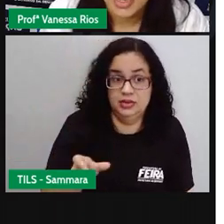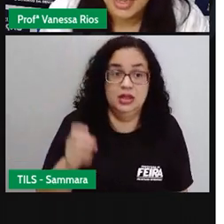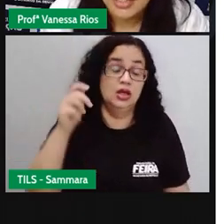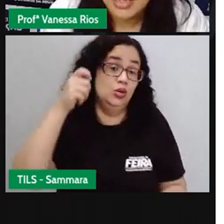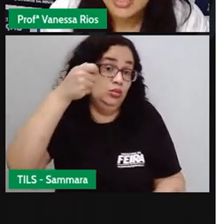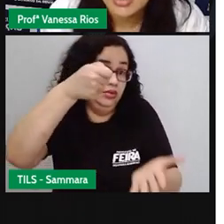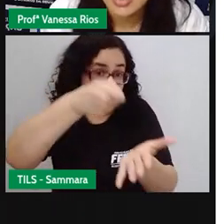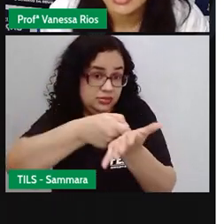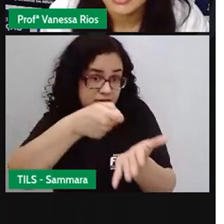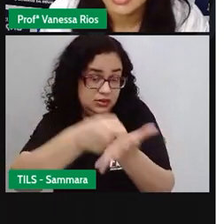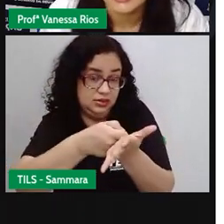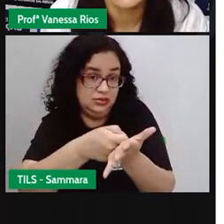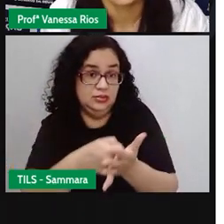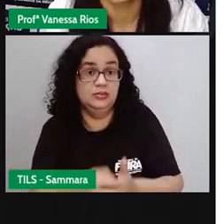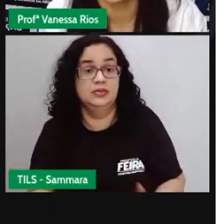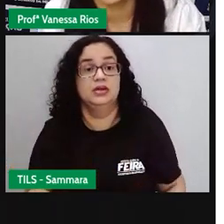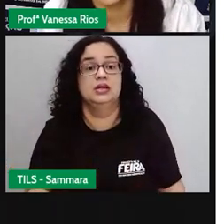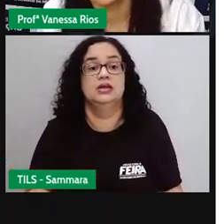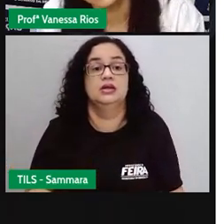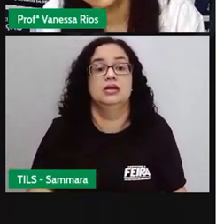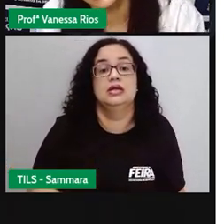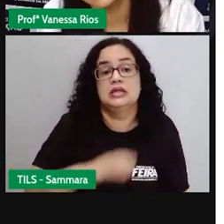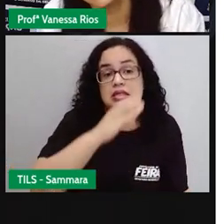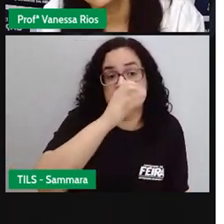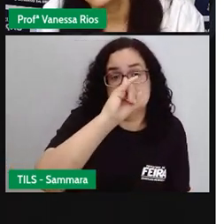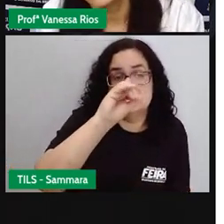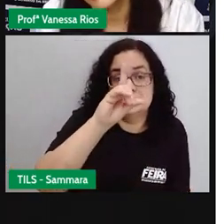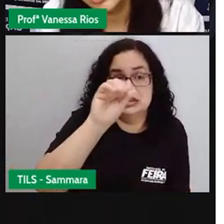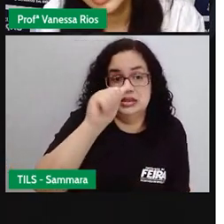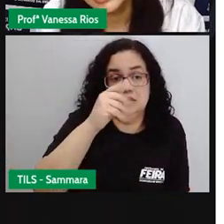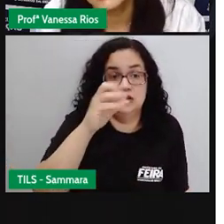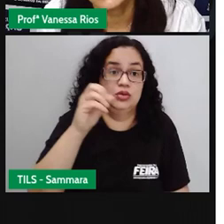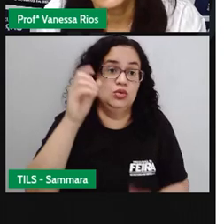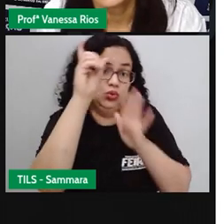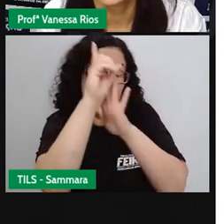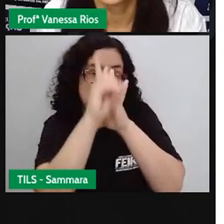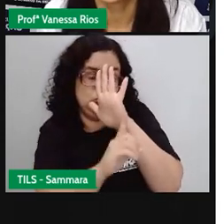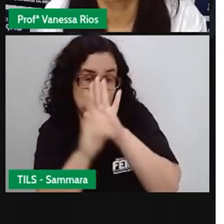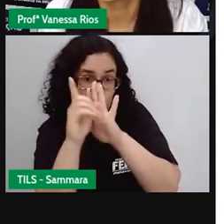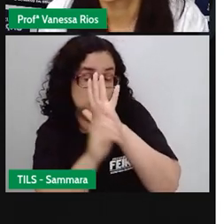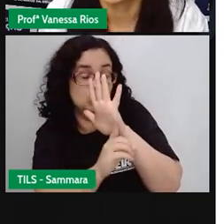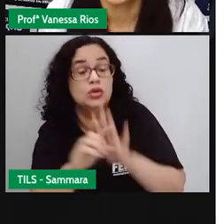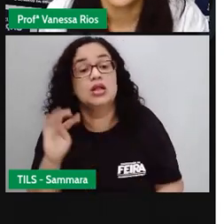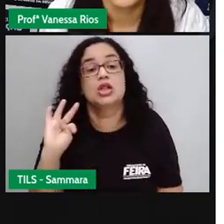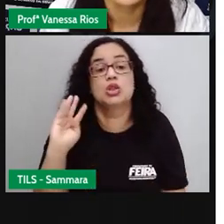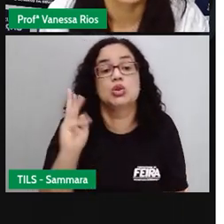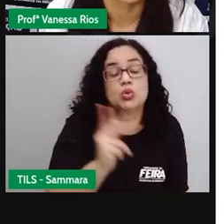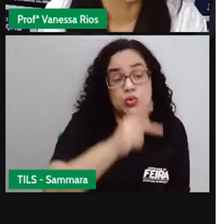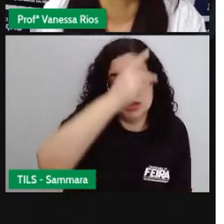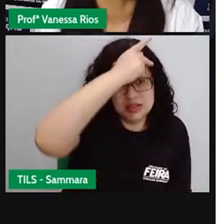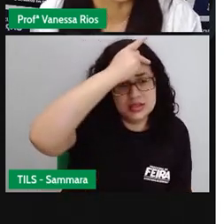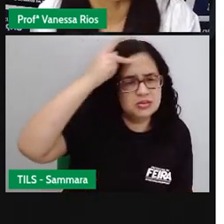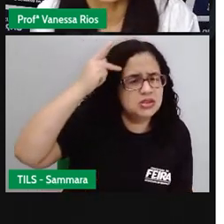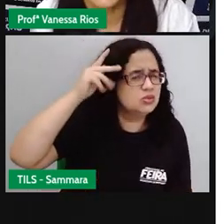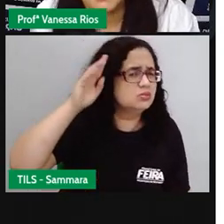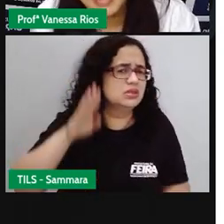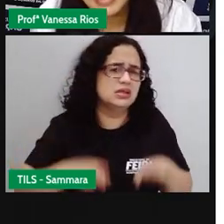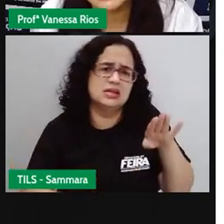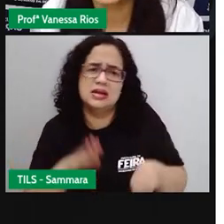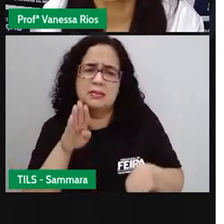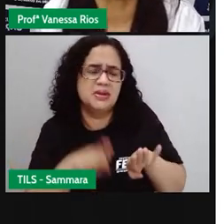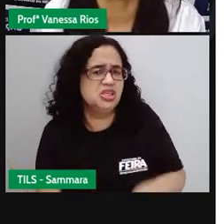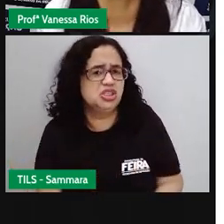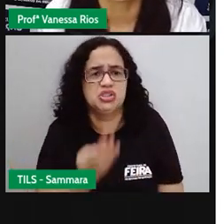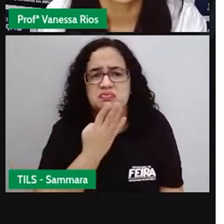um dever exercer a cidadania e ser considerado um cidadão, um direito de todas as pessoas, independente da cor da